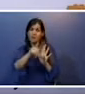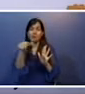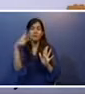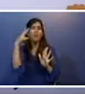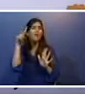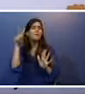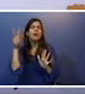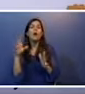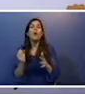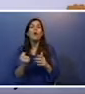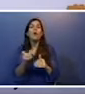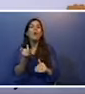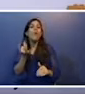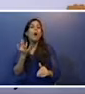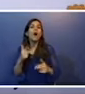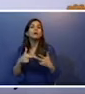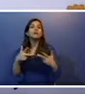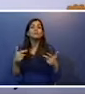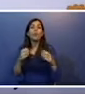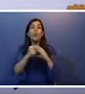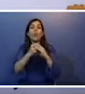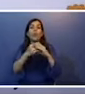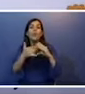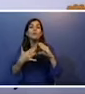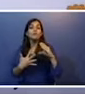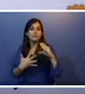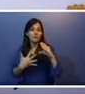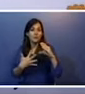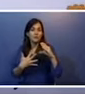quais são os elementos dentro de uma narrativa.